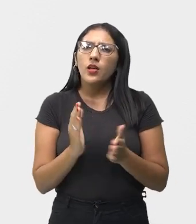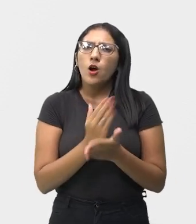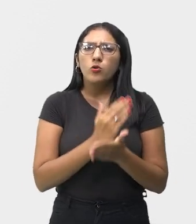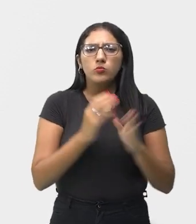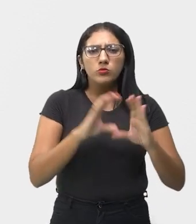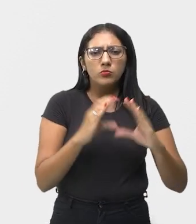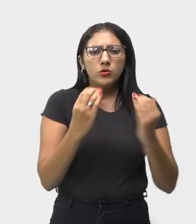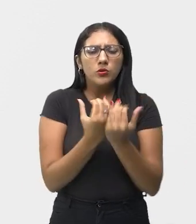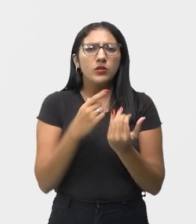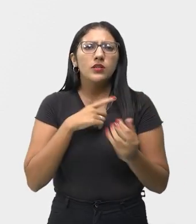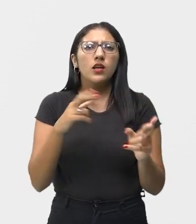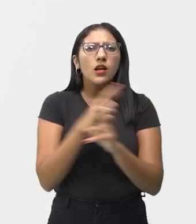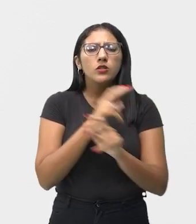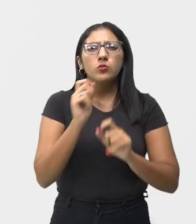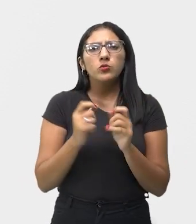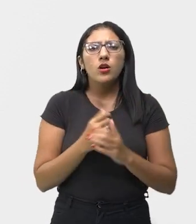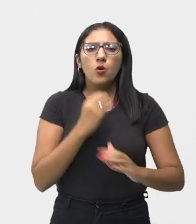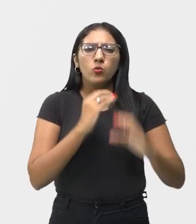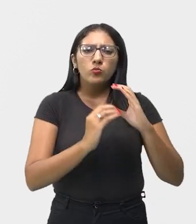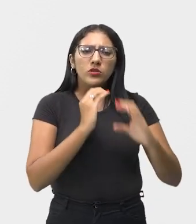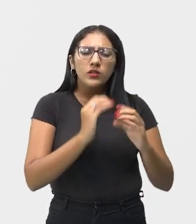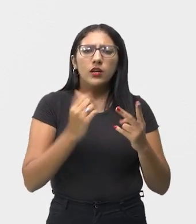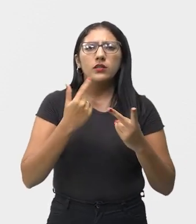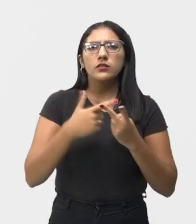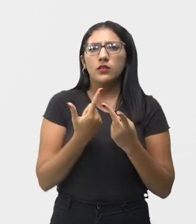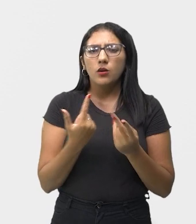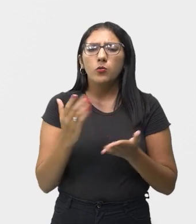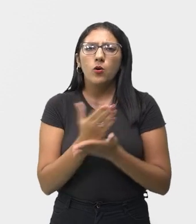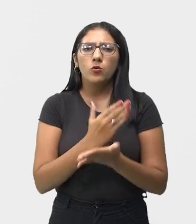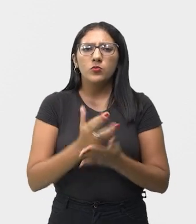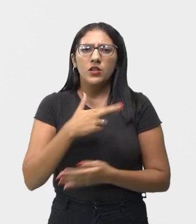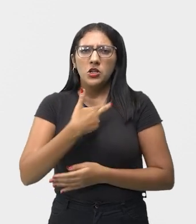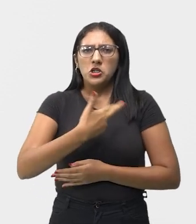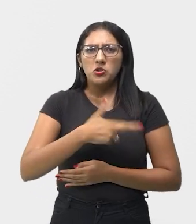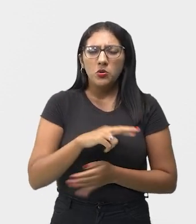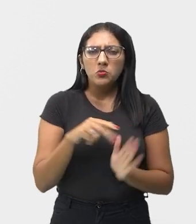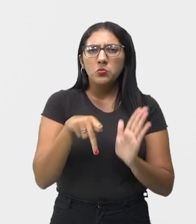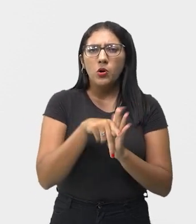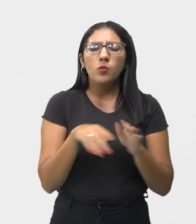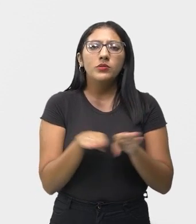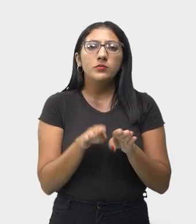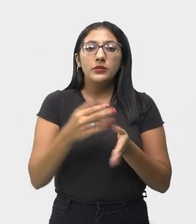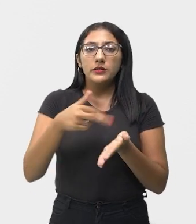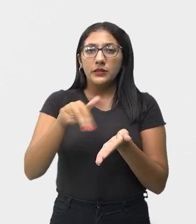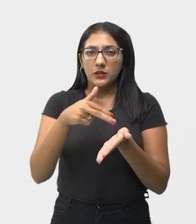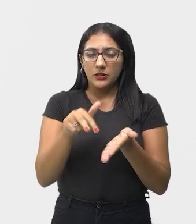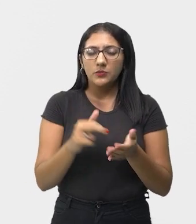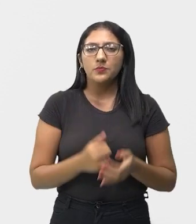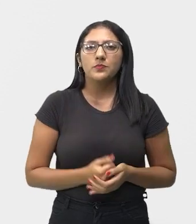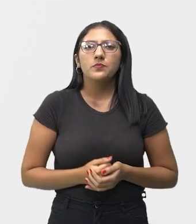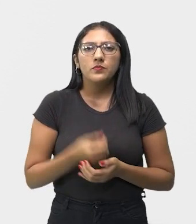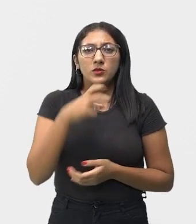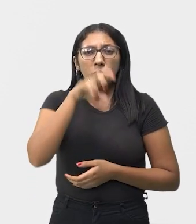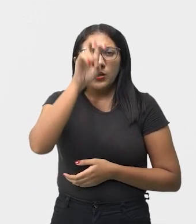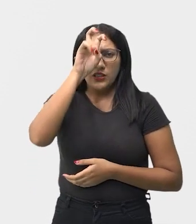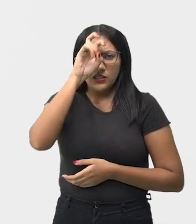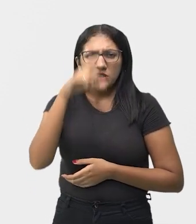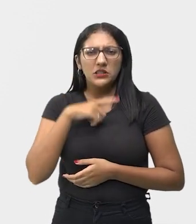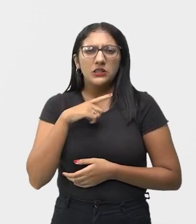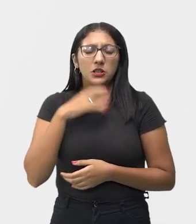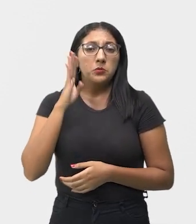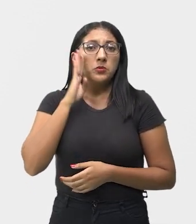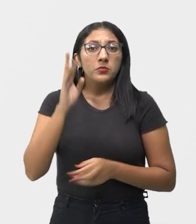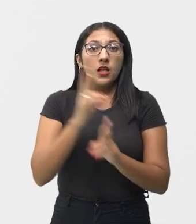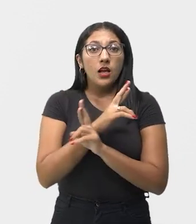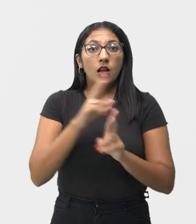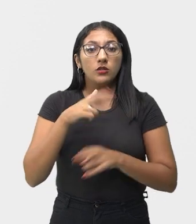comunicação, aos ritos sagrados e à dança. Então, o Egito, principalmente, era muito ligado à